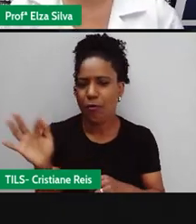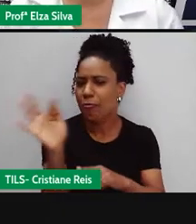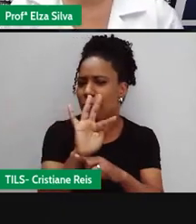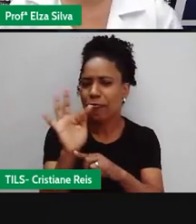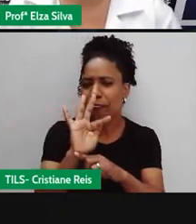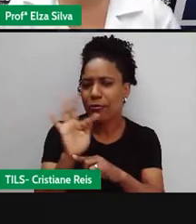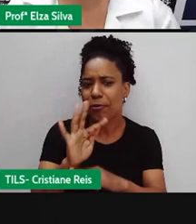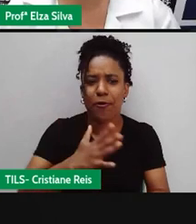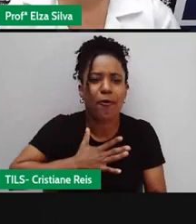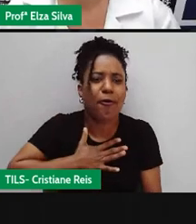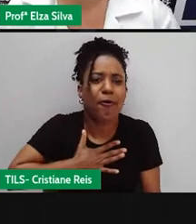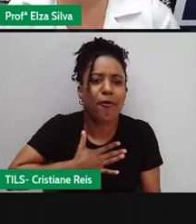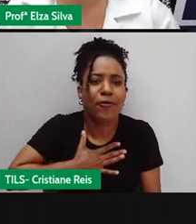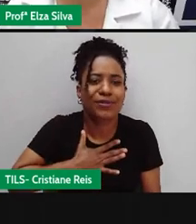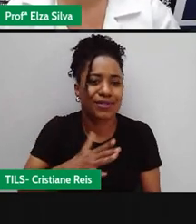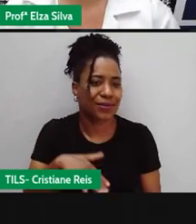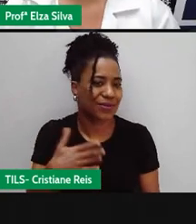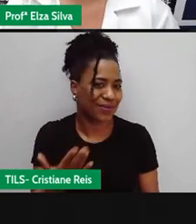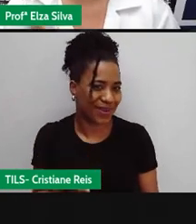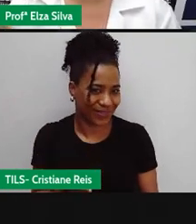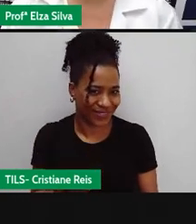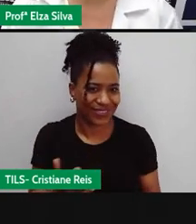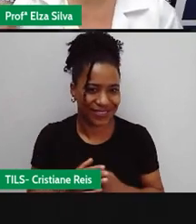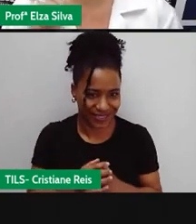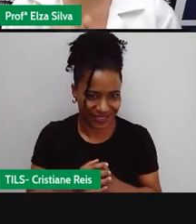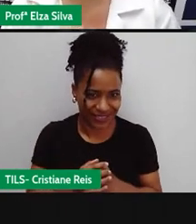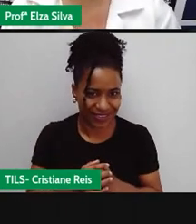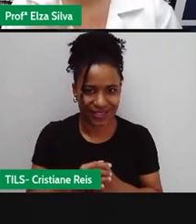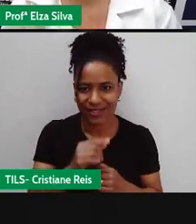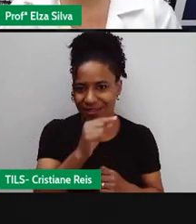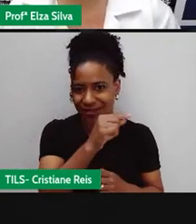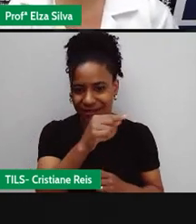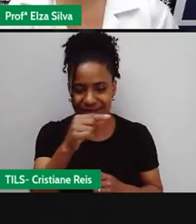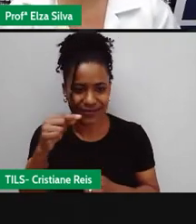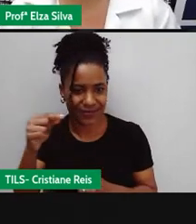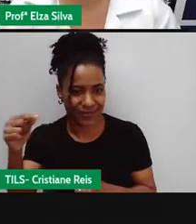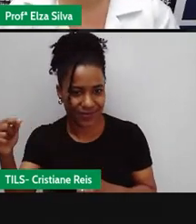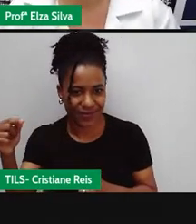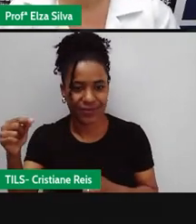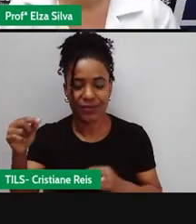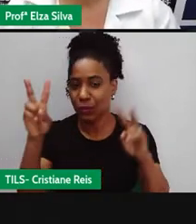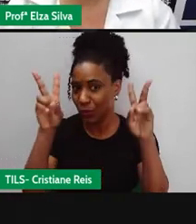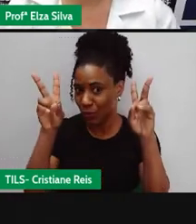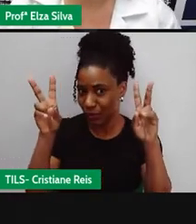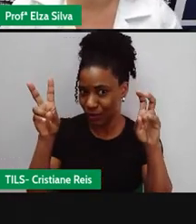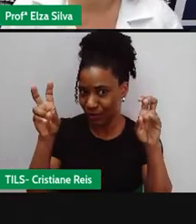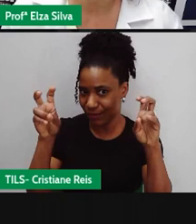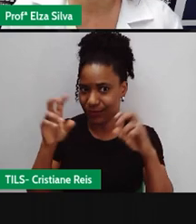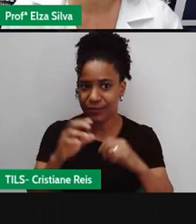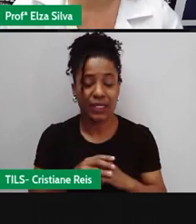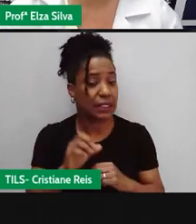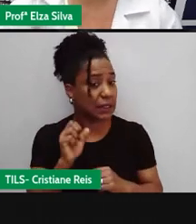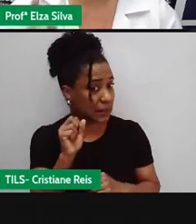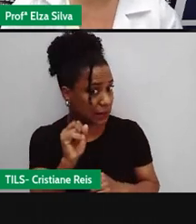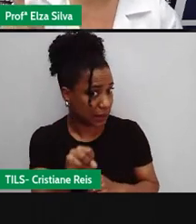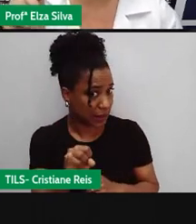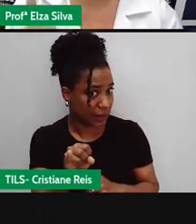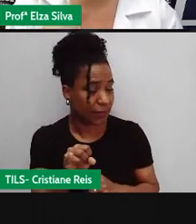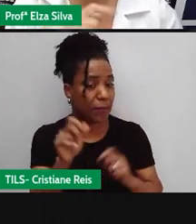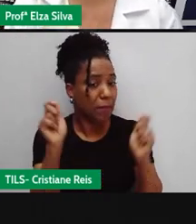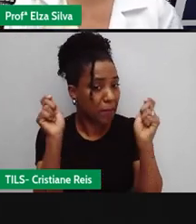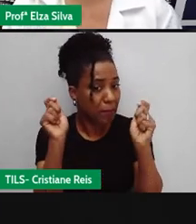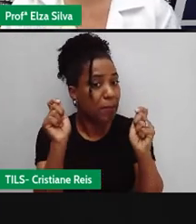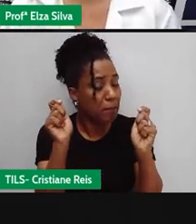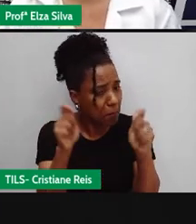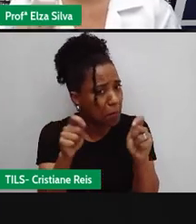Favorito É É Completos Pontinhos Com o título Do filme E se for possível Pesquise